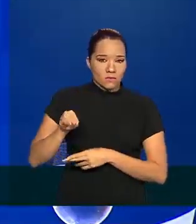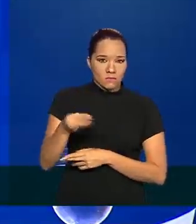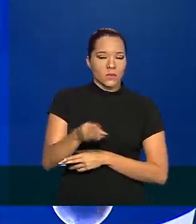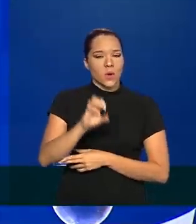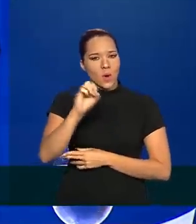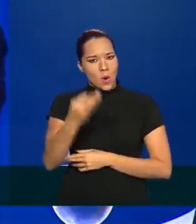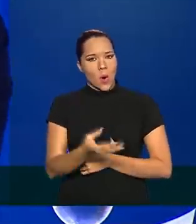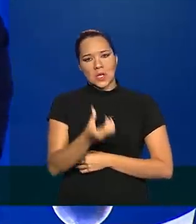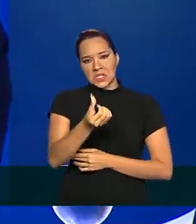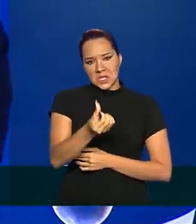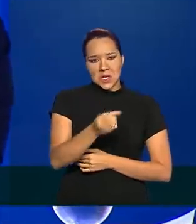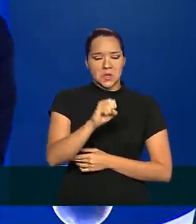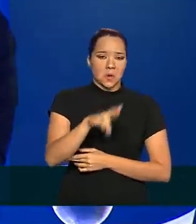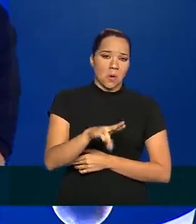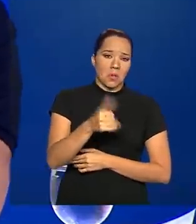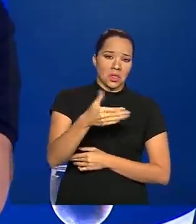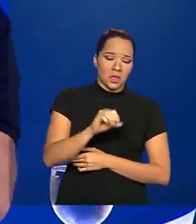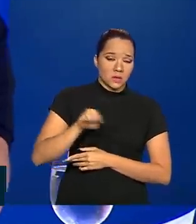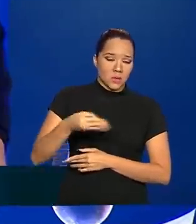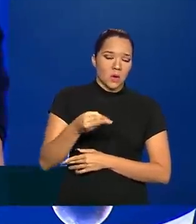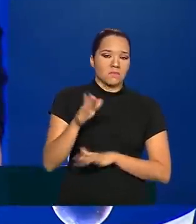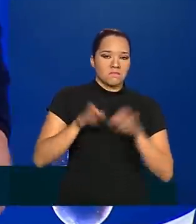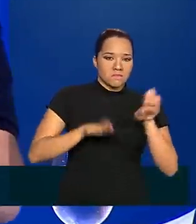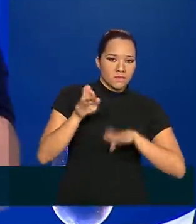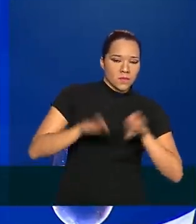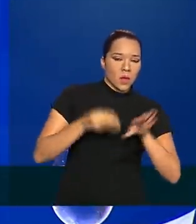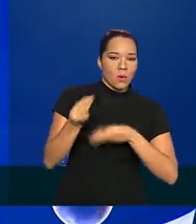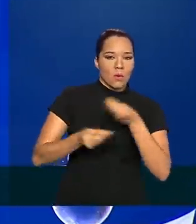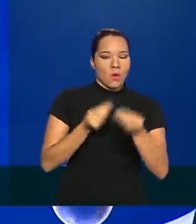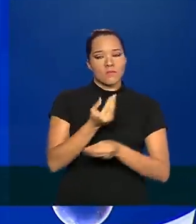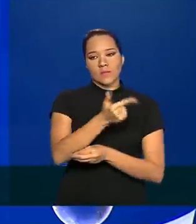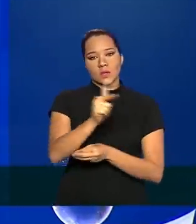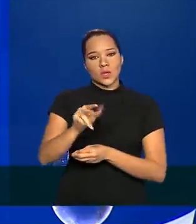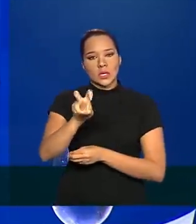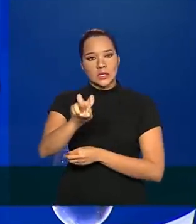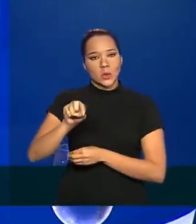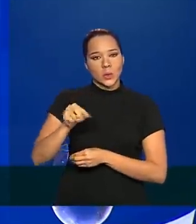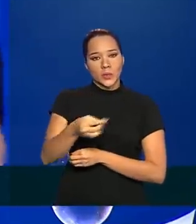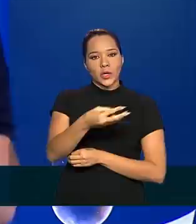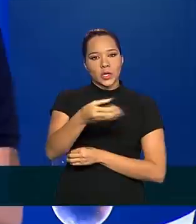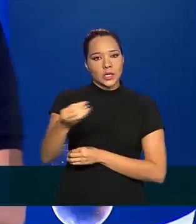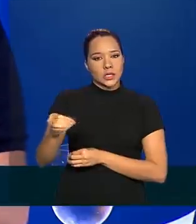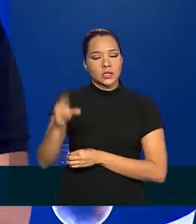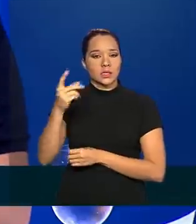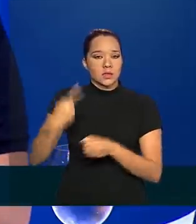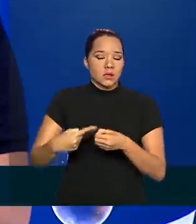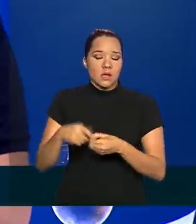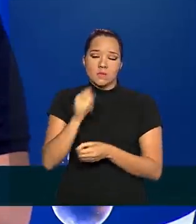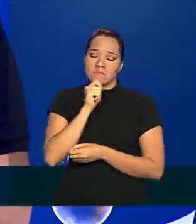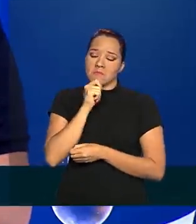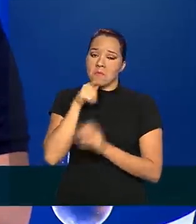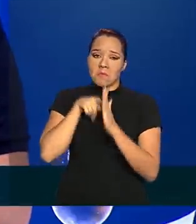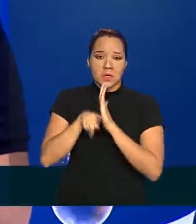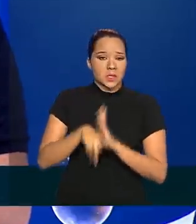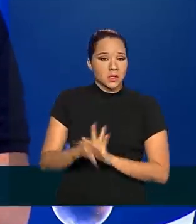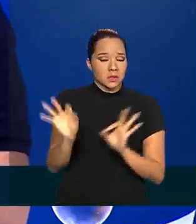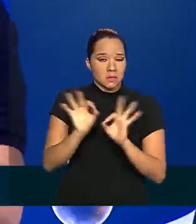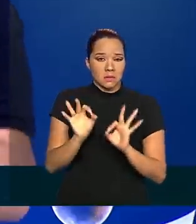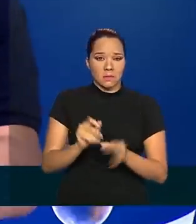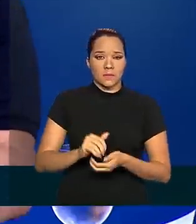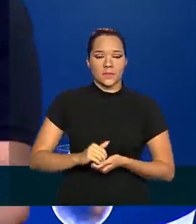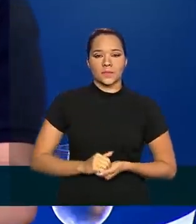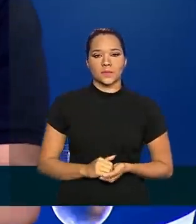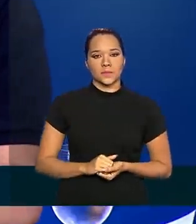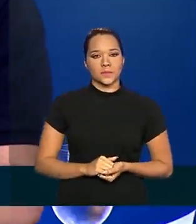ou ele é 6, ou ele é 10, depende da dinâmica das outras 5.300 cidades que não foram incluídas na amostra dessa pesquisa.